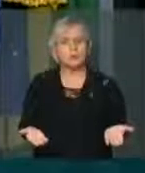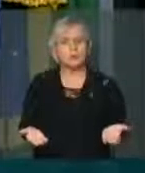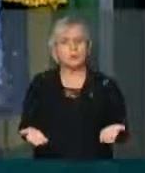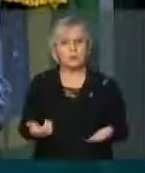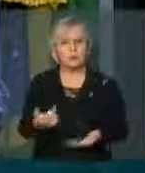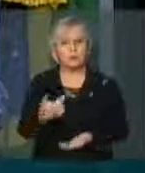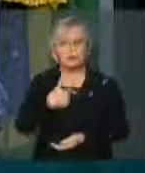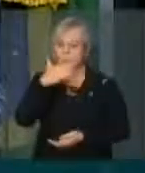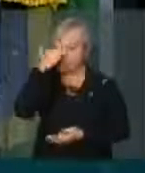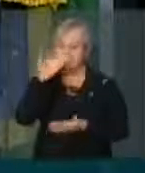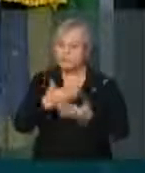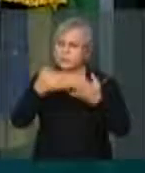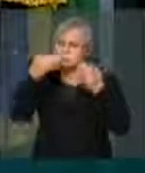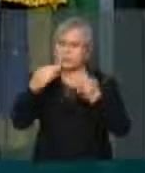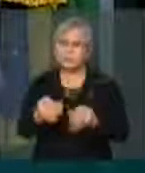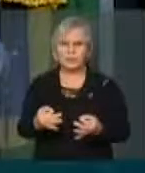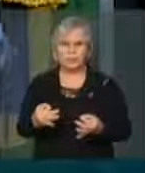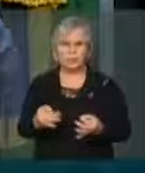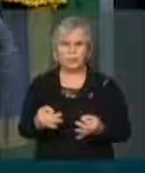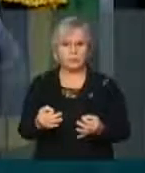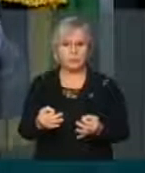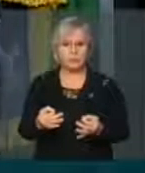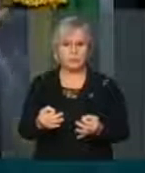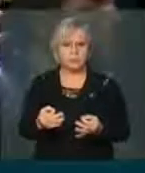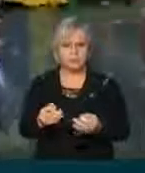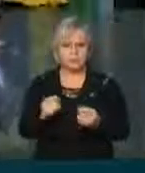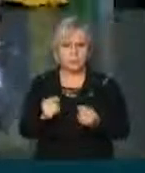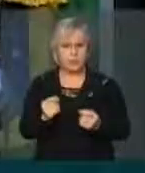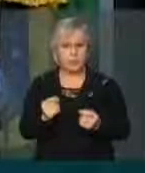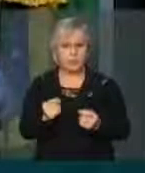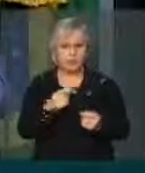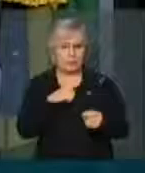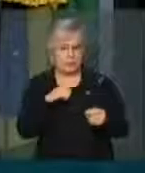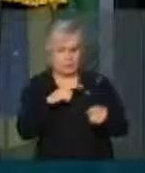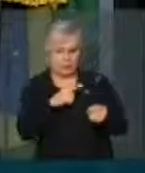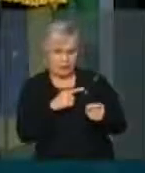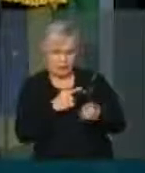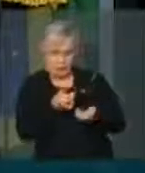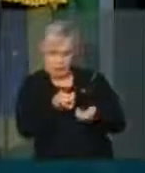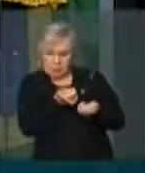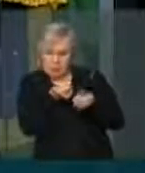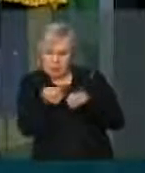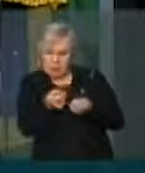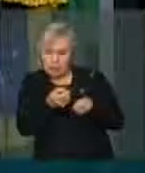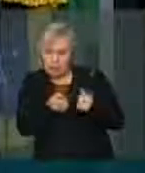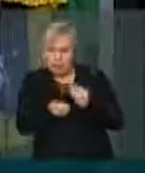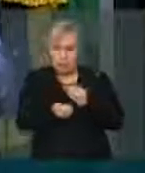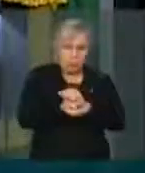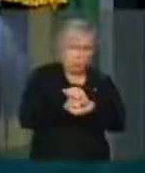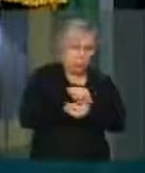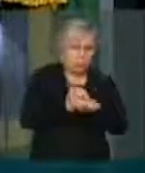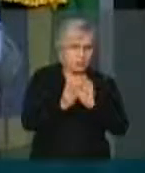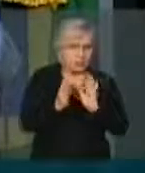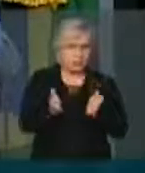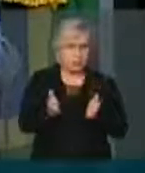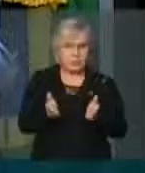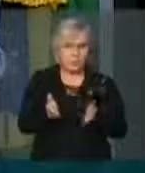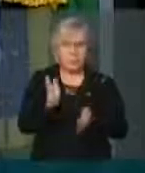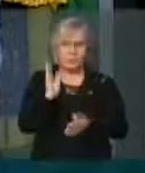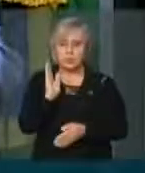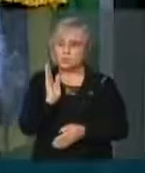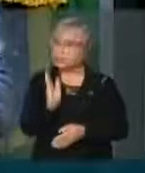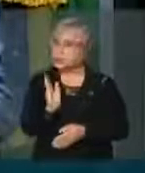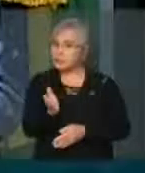meu caro Raul, de que não tem pichuleco por trás disso. Já não é a primeira vez que Denatran e